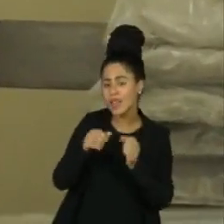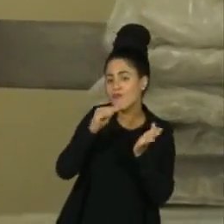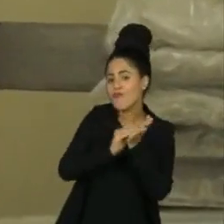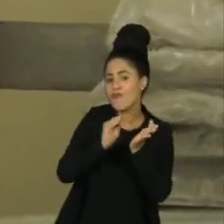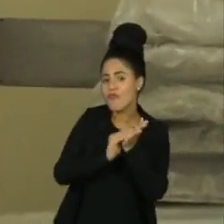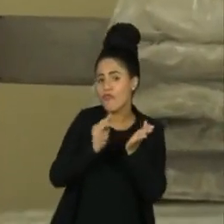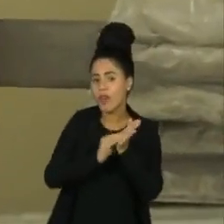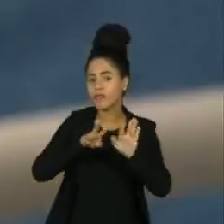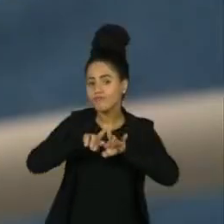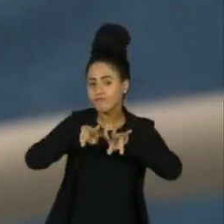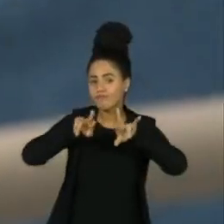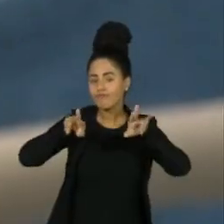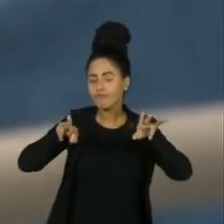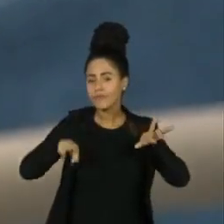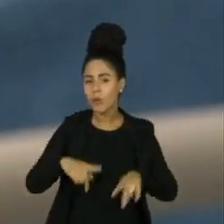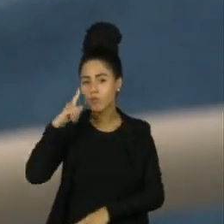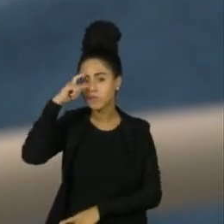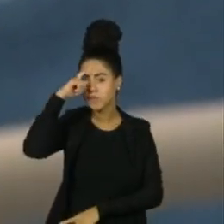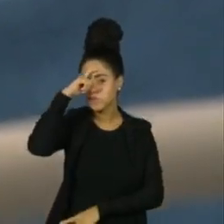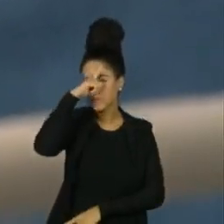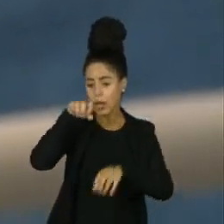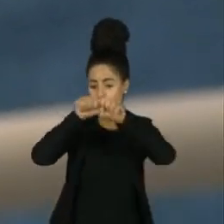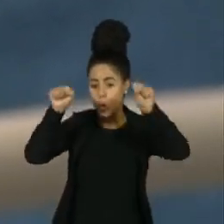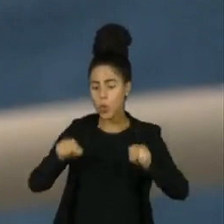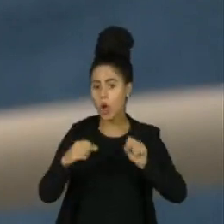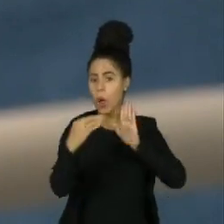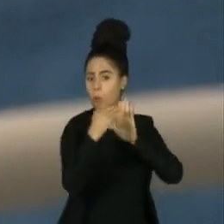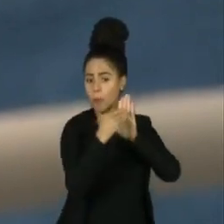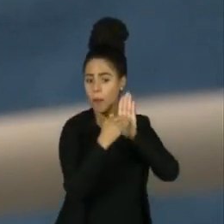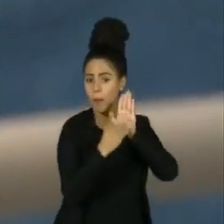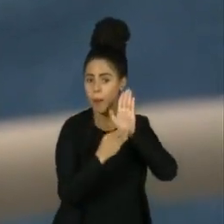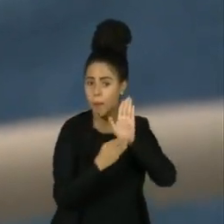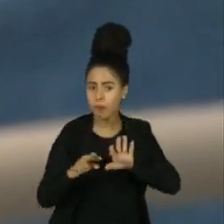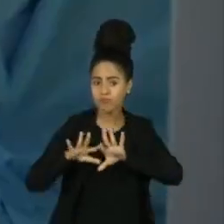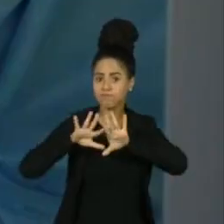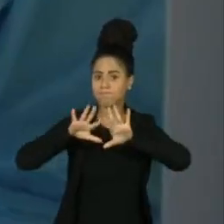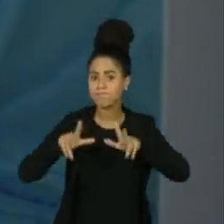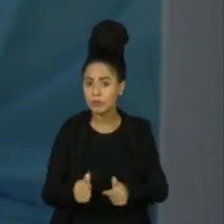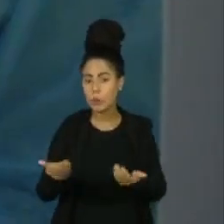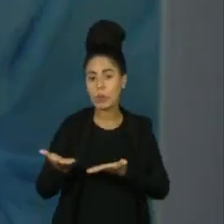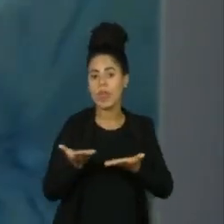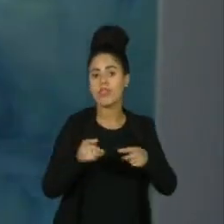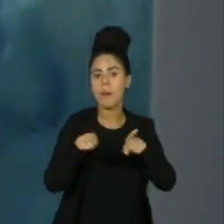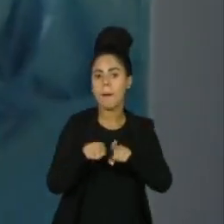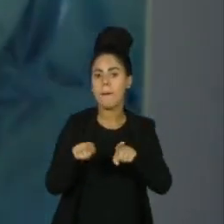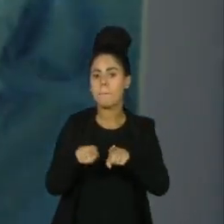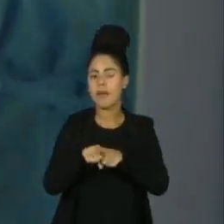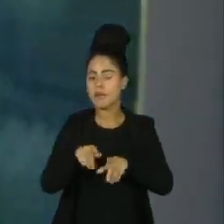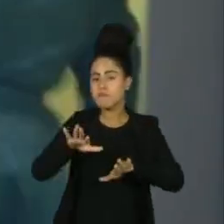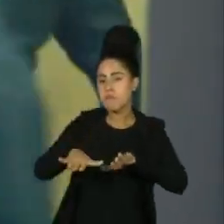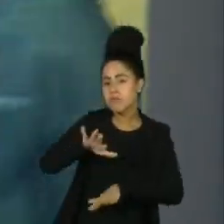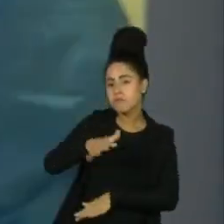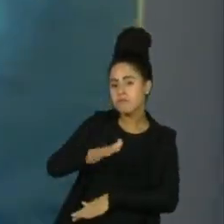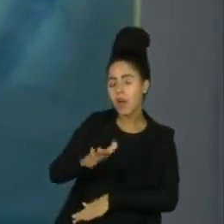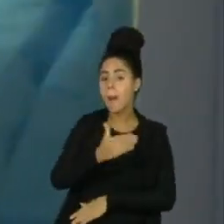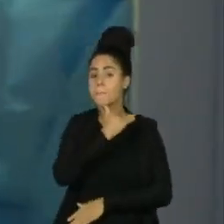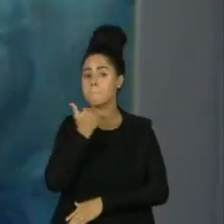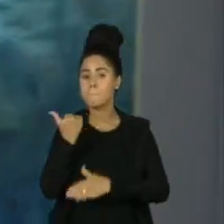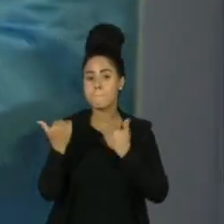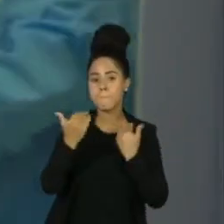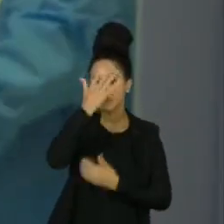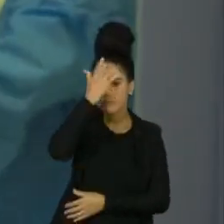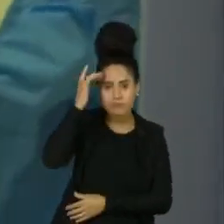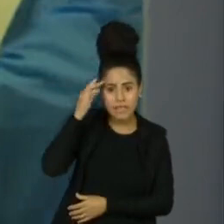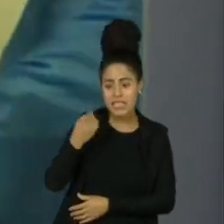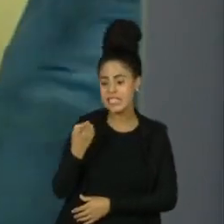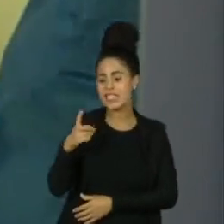do Ministério ou dificuldades em inserir as notificações no sistema federal. O governo diz que a média móvel diária de mortes segue abaixo